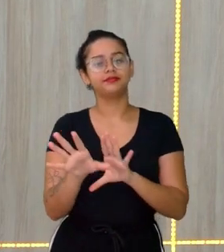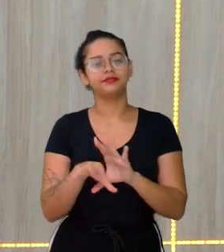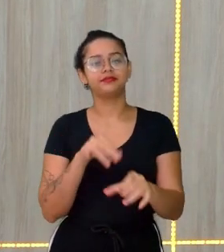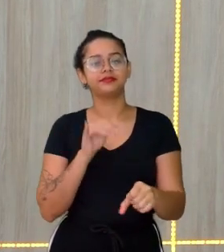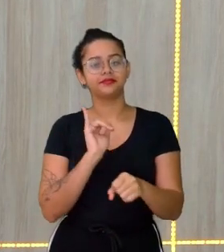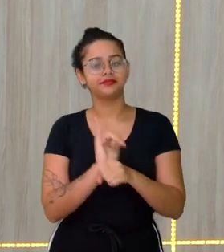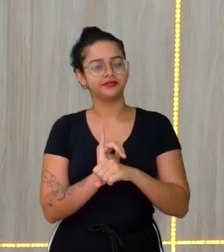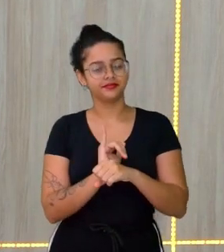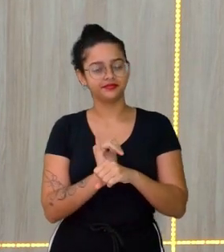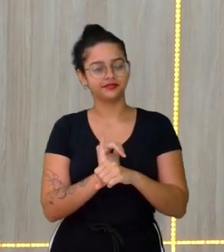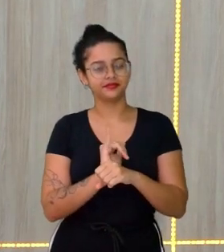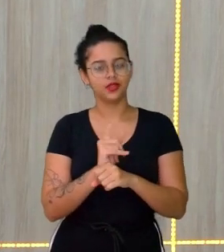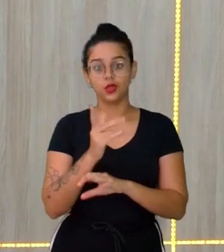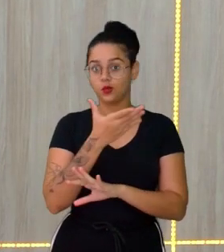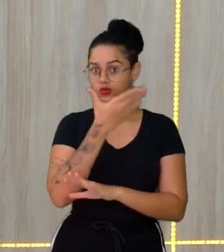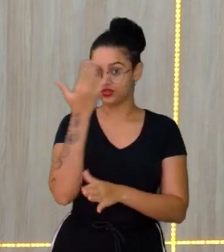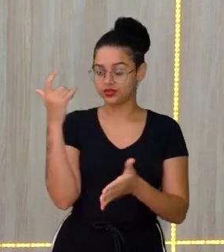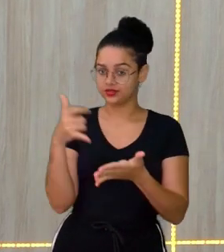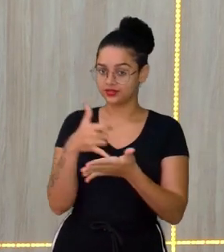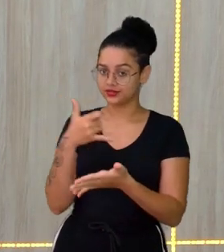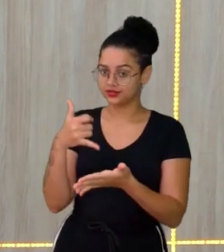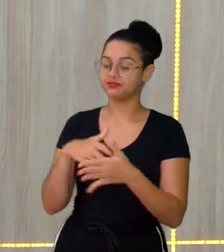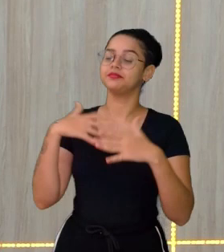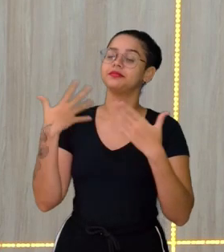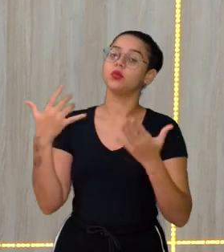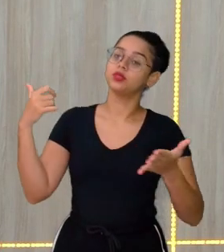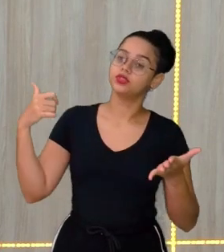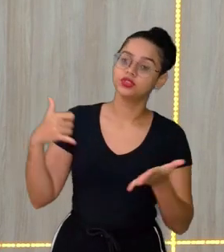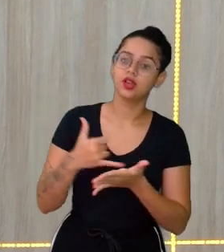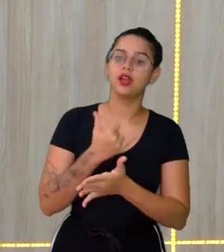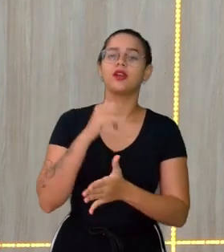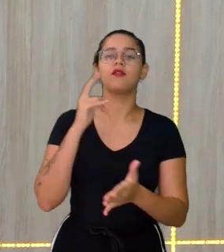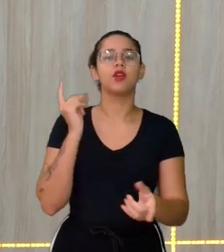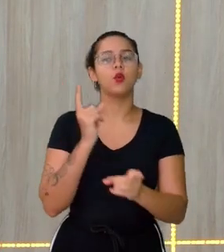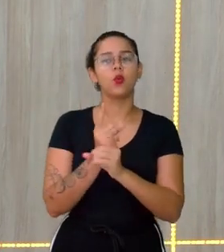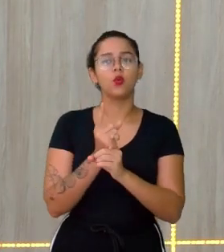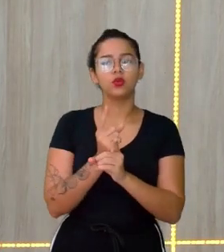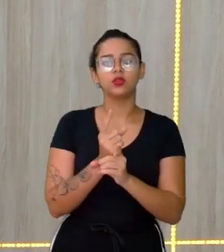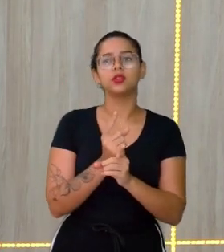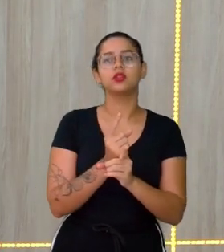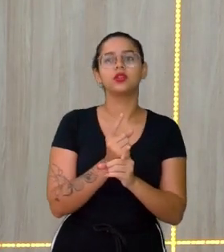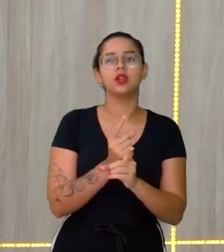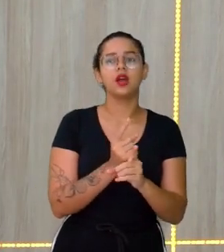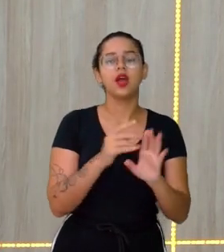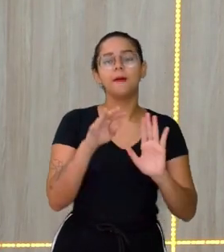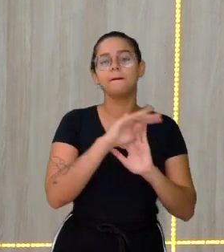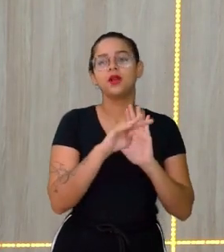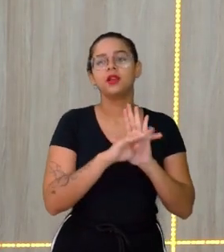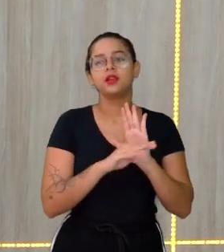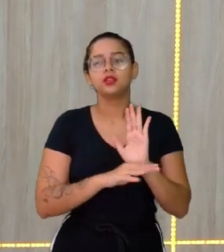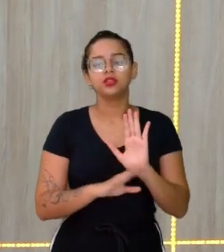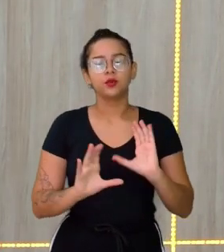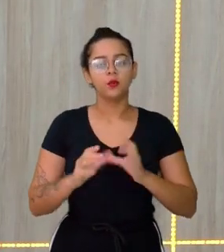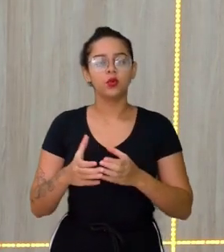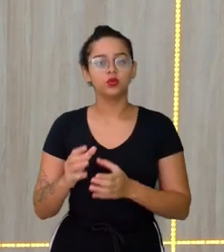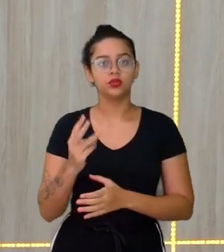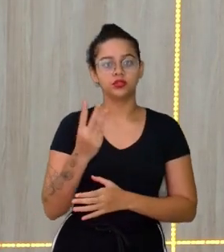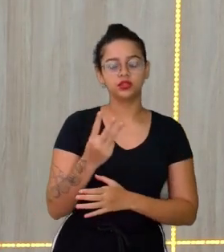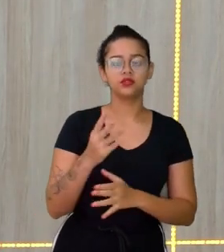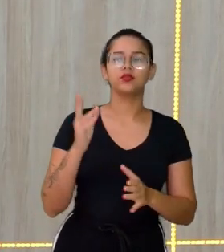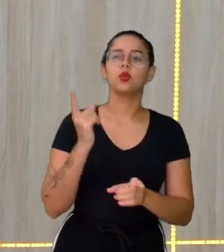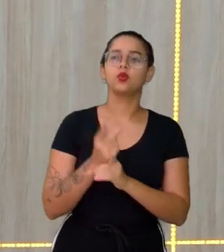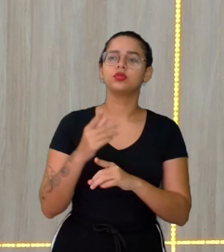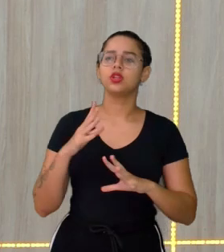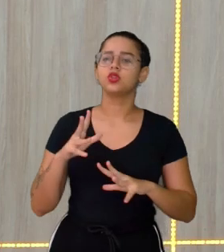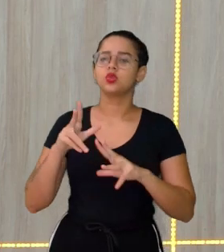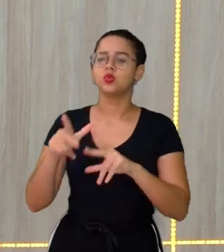deixa de se inscrever Se inscreve E lá você vai encontrar a playlist do módulo 3 E aí você vai encontrar todas as